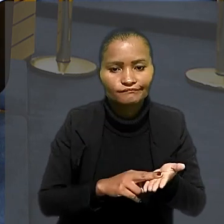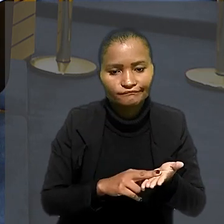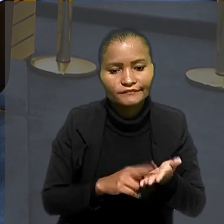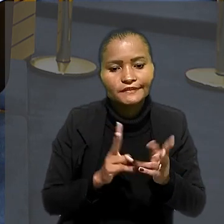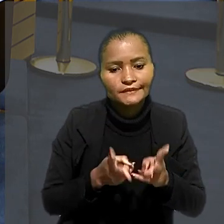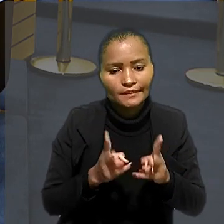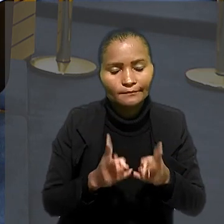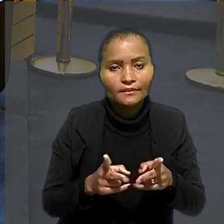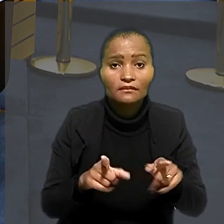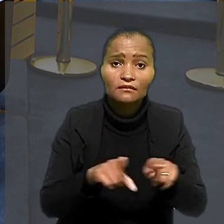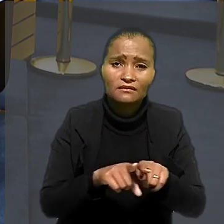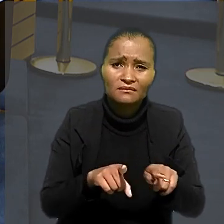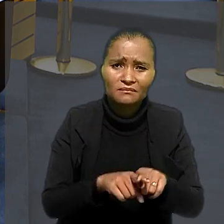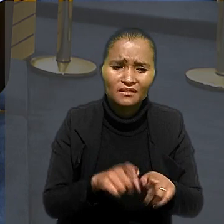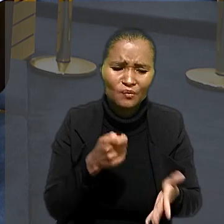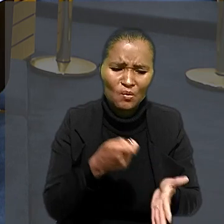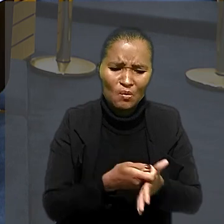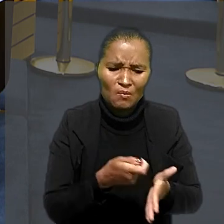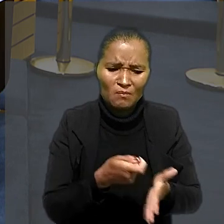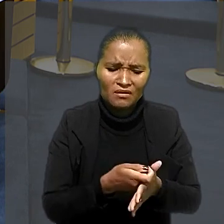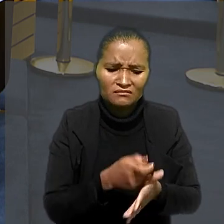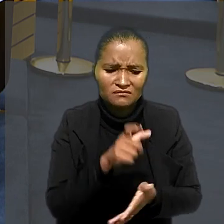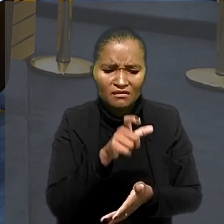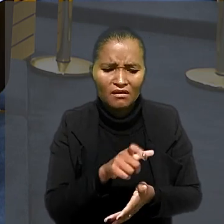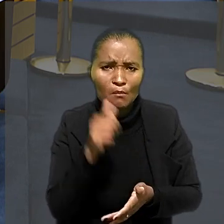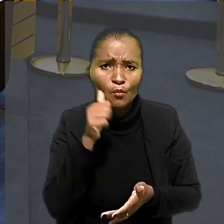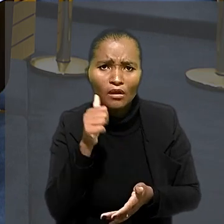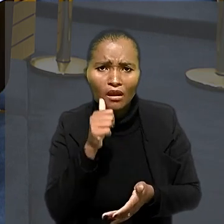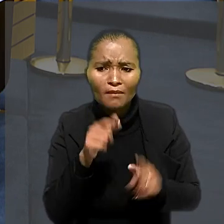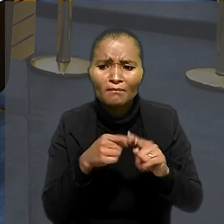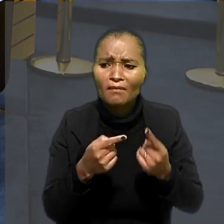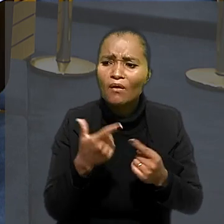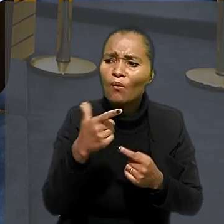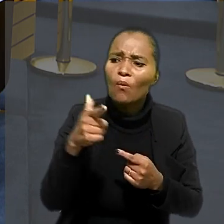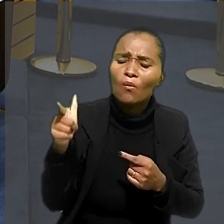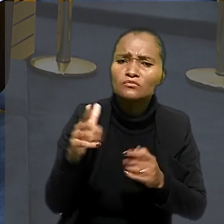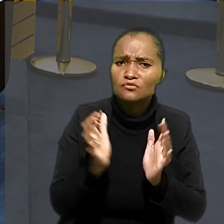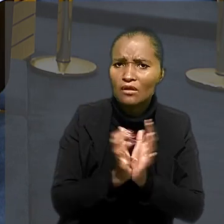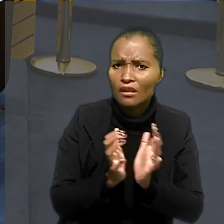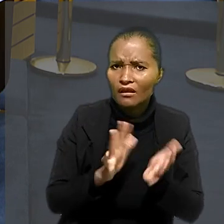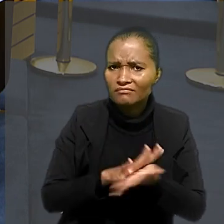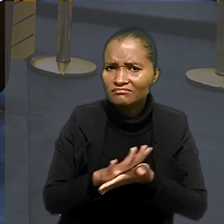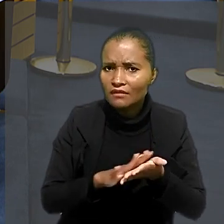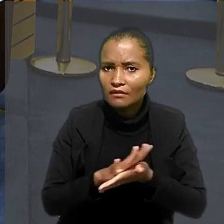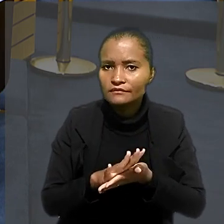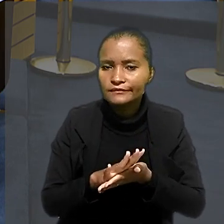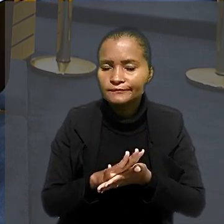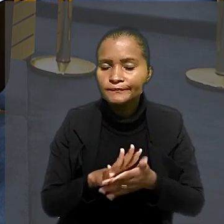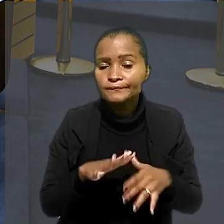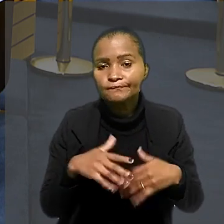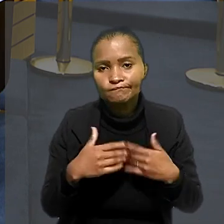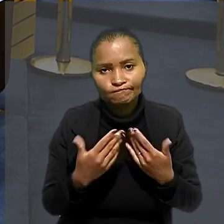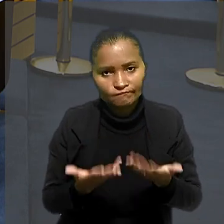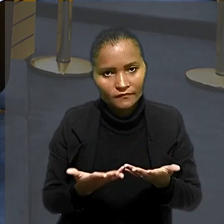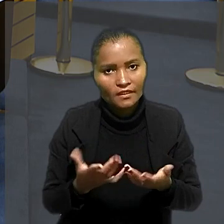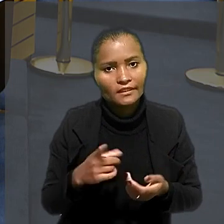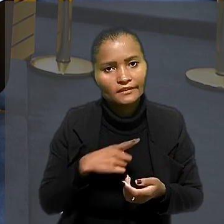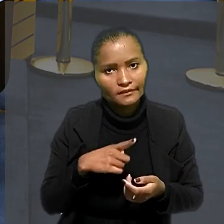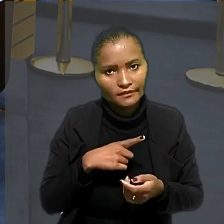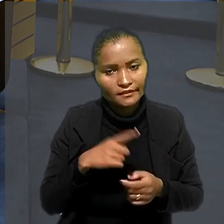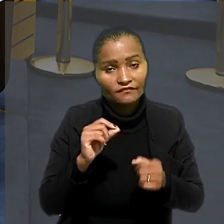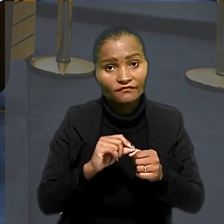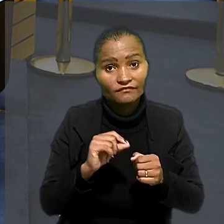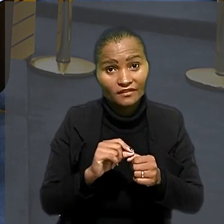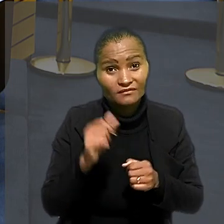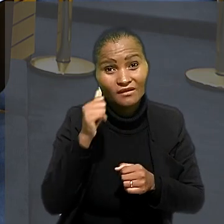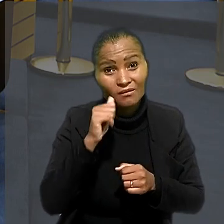frequência e fazia cobranças que não eram direcionadas aos demais carteiros. Essa situação teria levado,